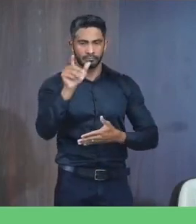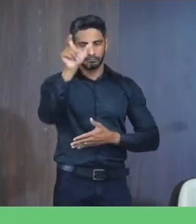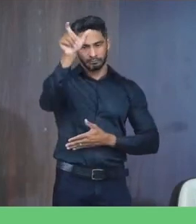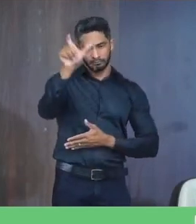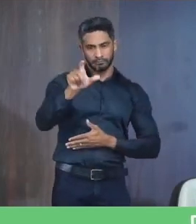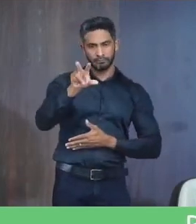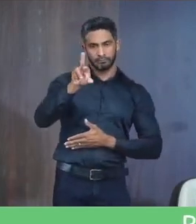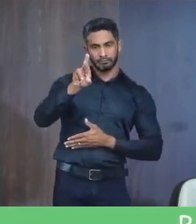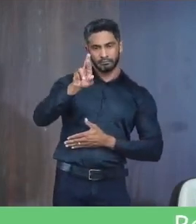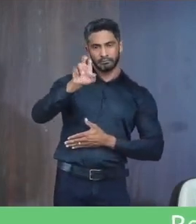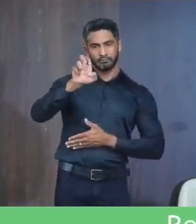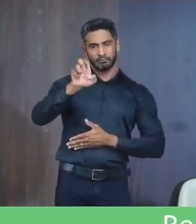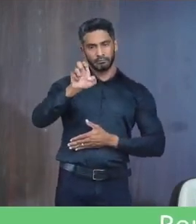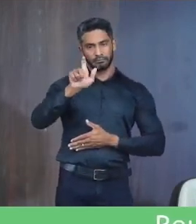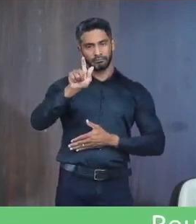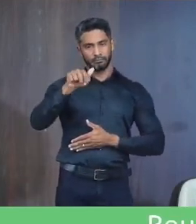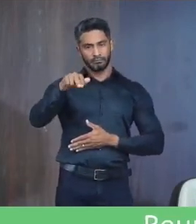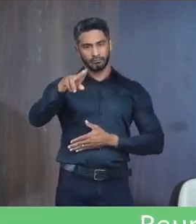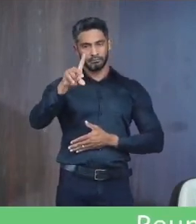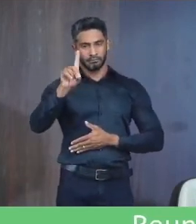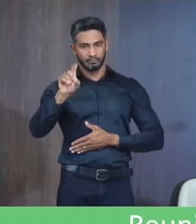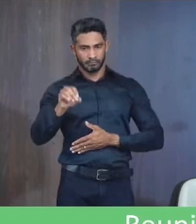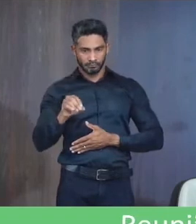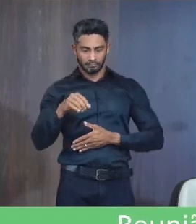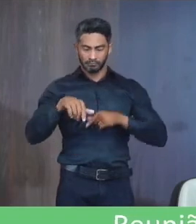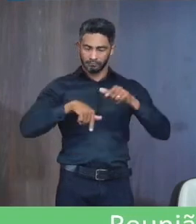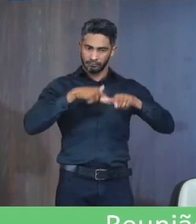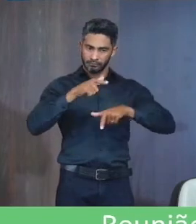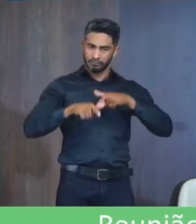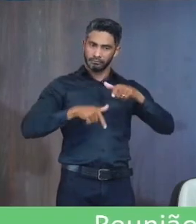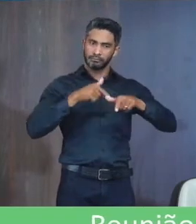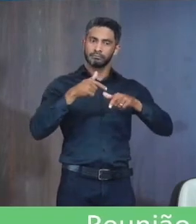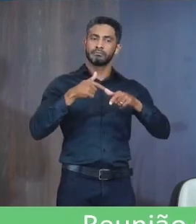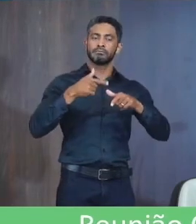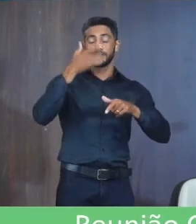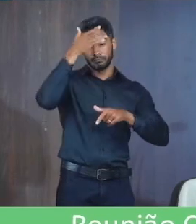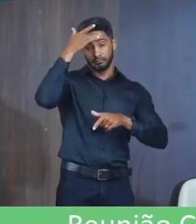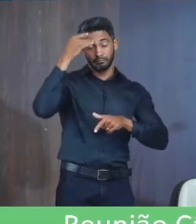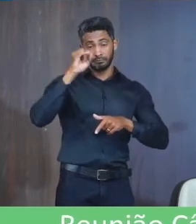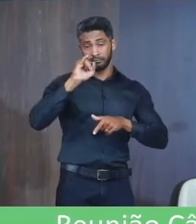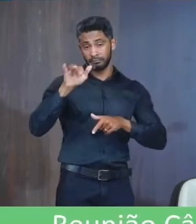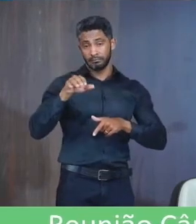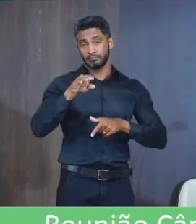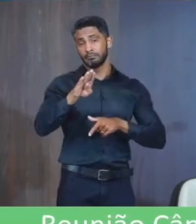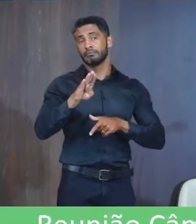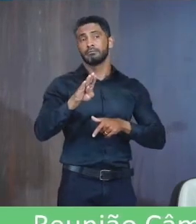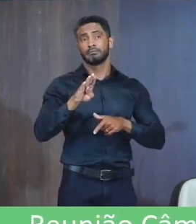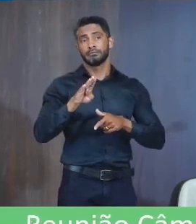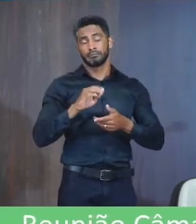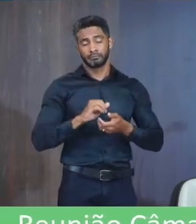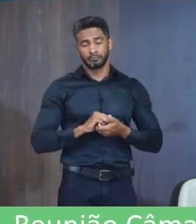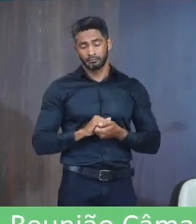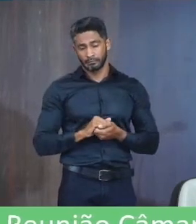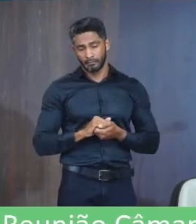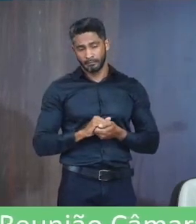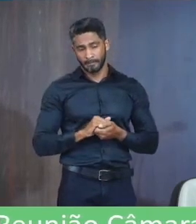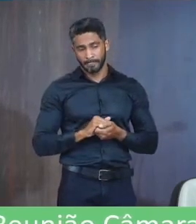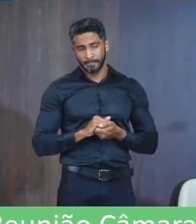Reginaldo dos Santos Soares Pelo levantar serviços Prestados ao povo de Janaúba Requer que seja dada Ciência ao próprio Congratulado